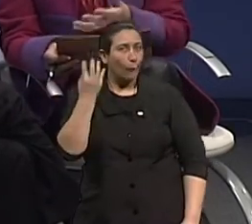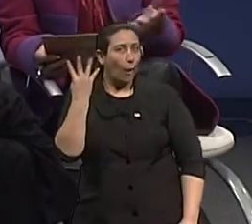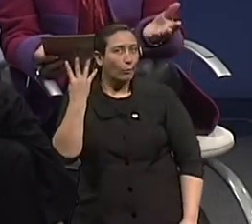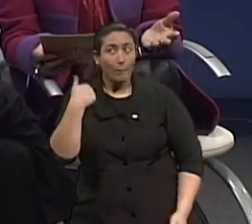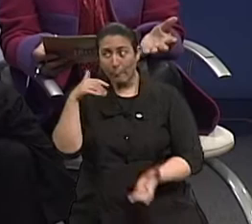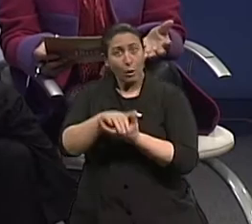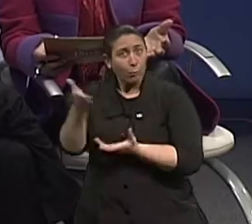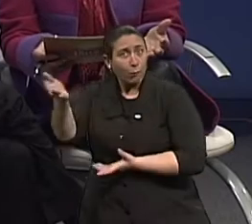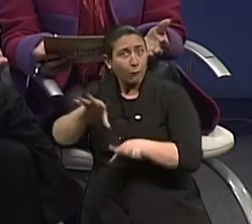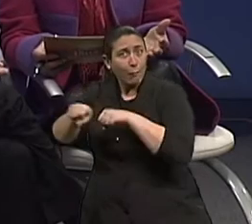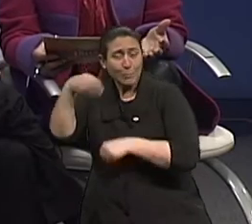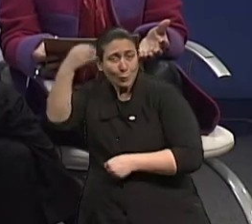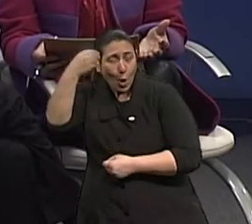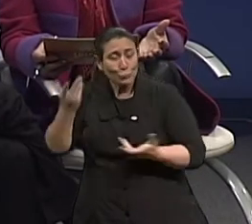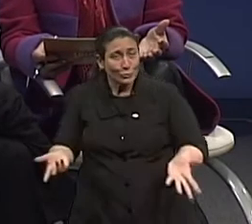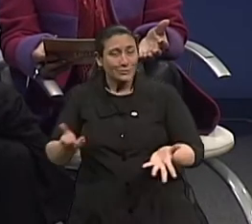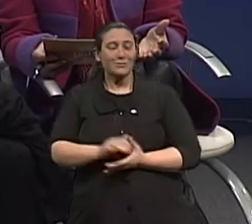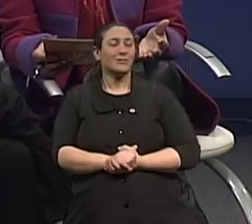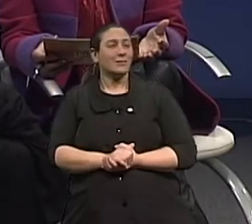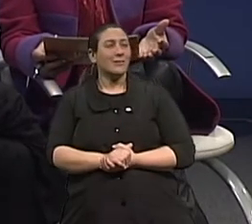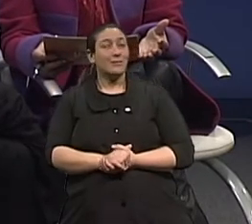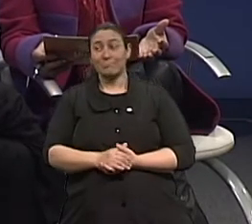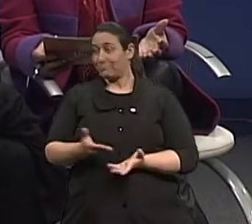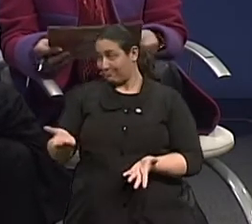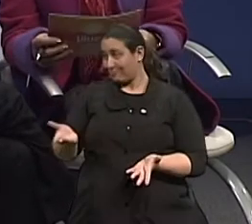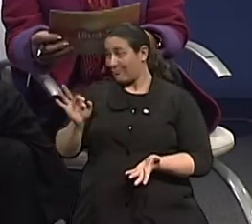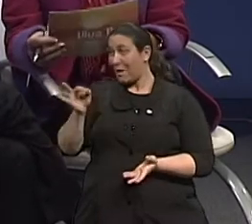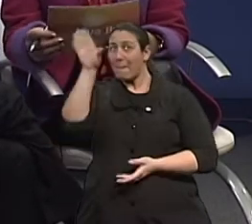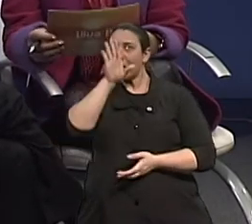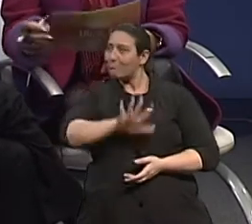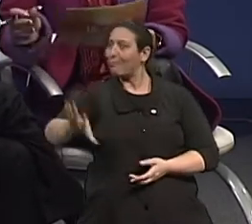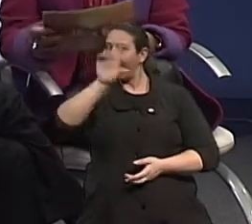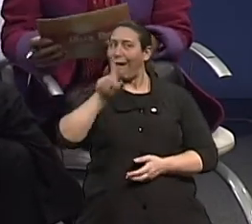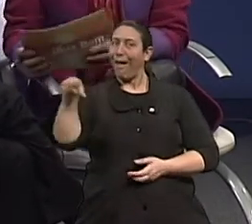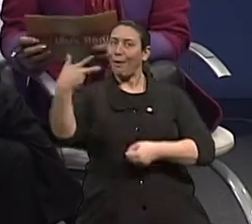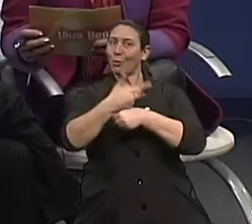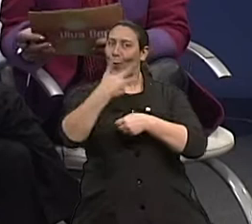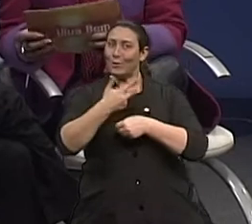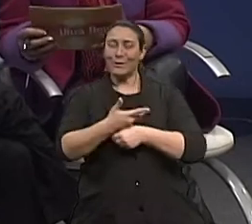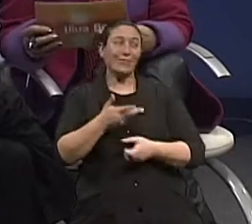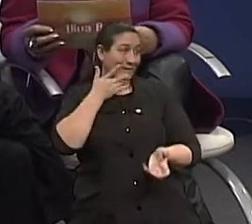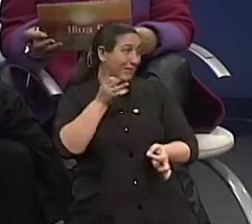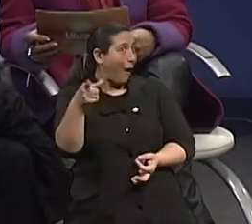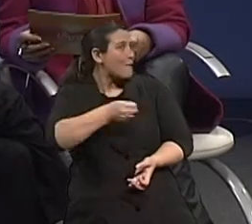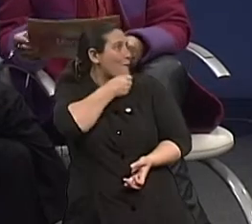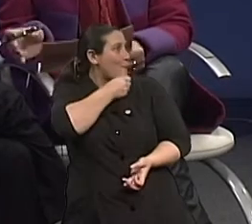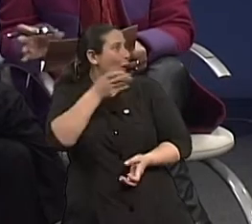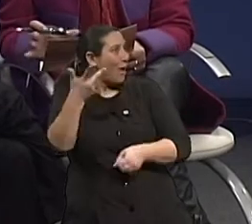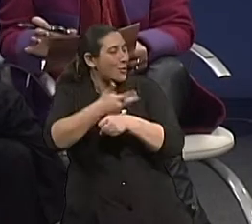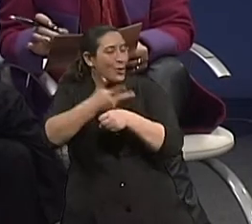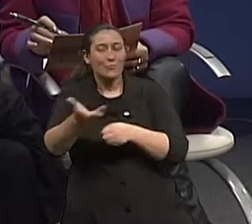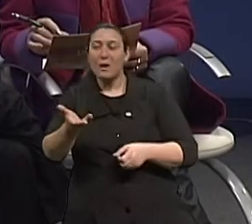anos, está se formando em psicologia. E no Brasil ele é um idoso, né? Ele é um idoso. Ele é o vovô, é o idoso.